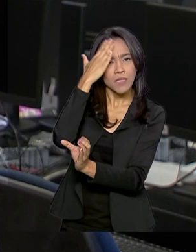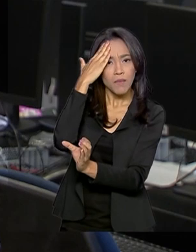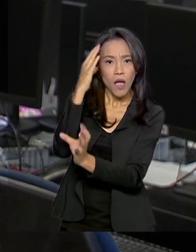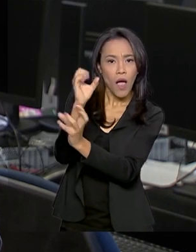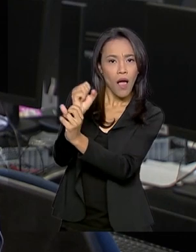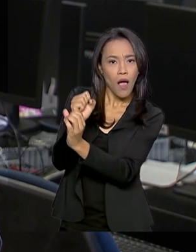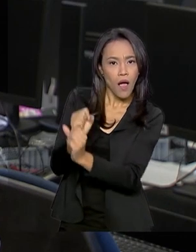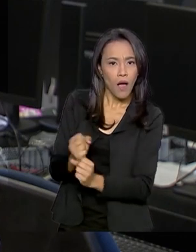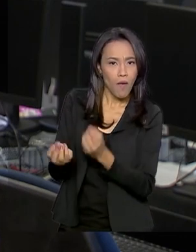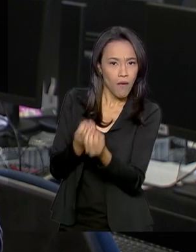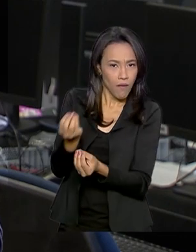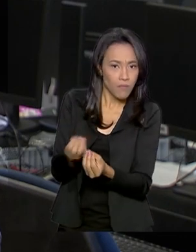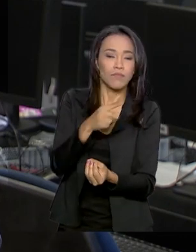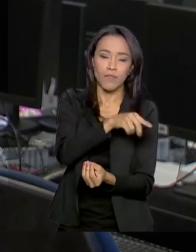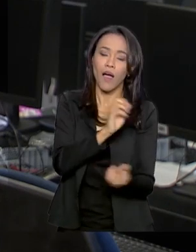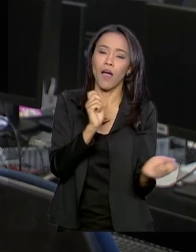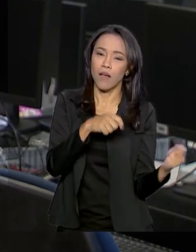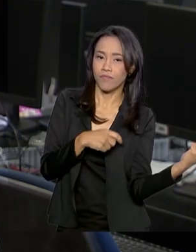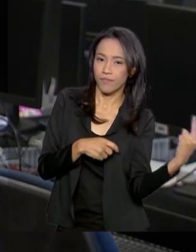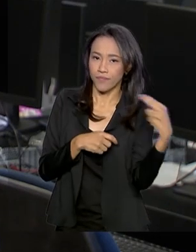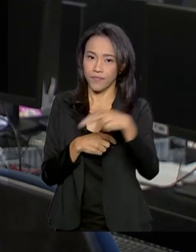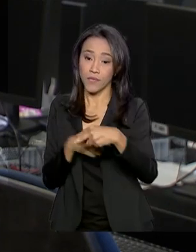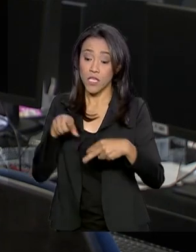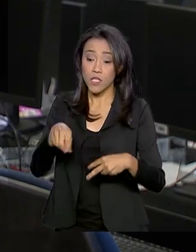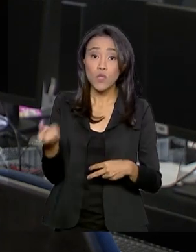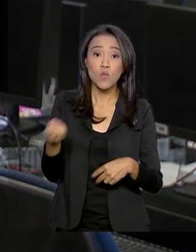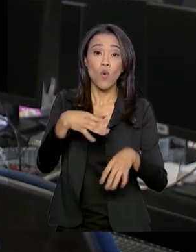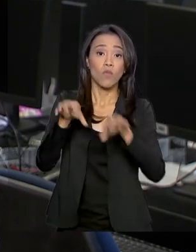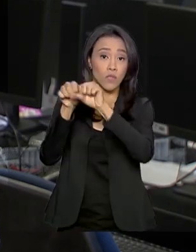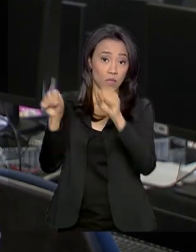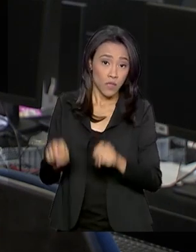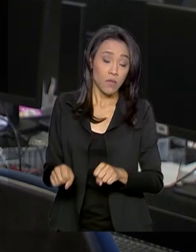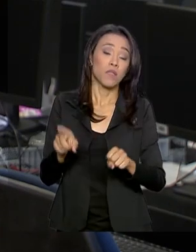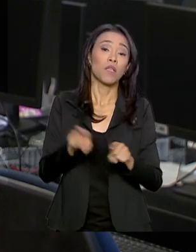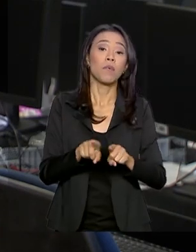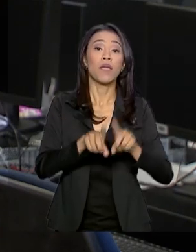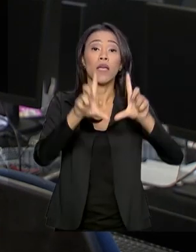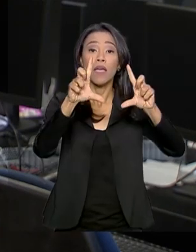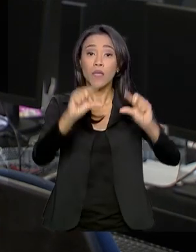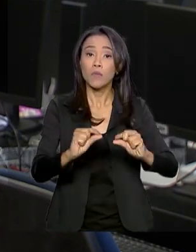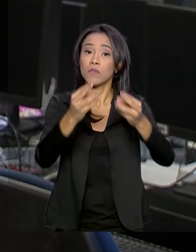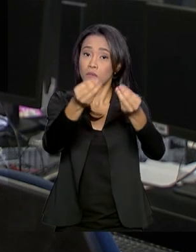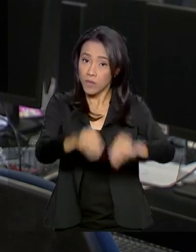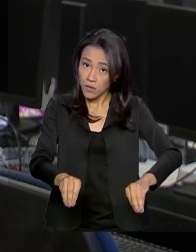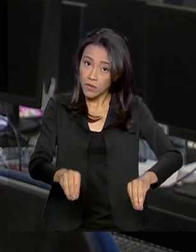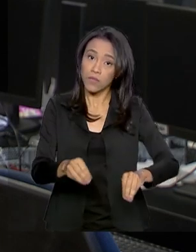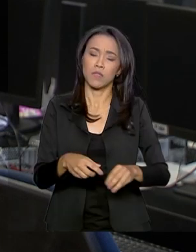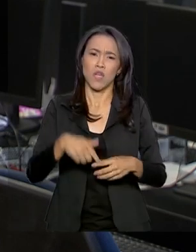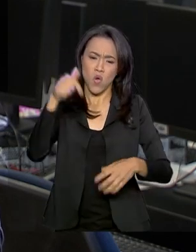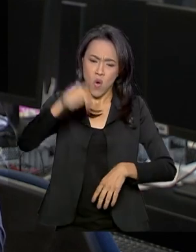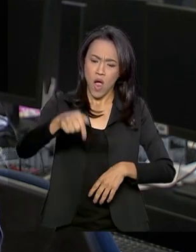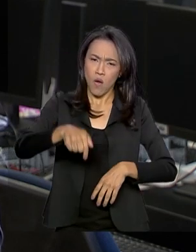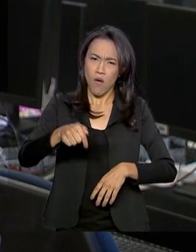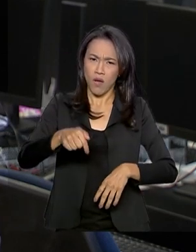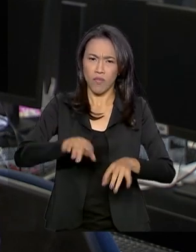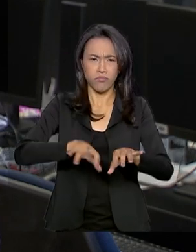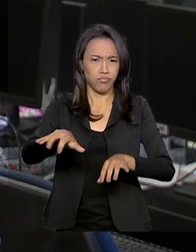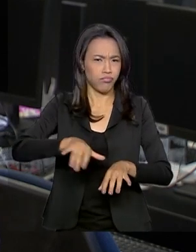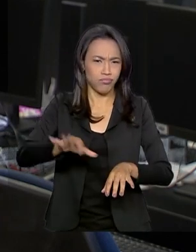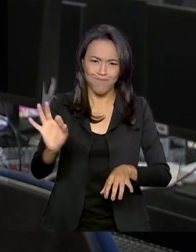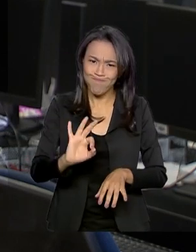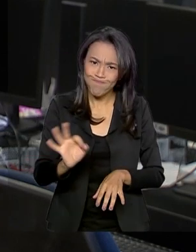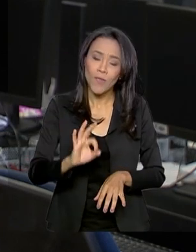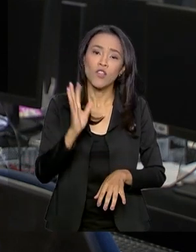contribuições. O novo sistema vai permitir também reduzir perdas. No ano passado, com o sistema atual não digital, foram